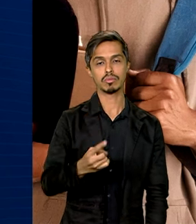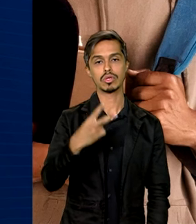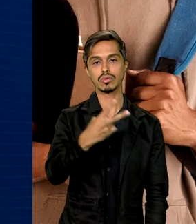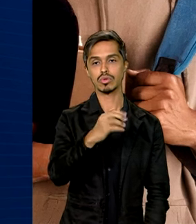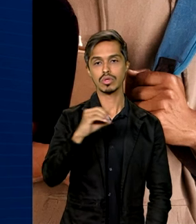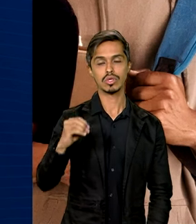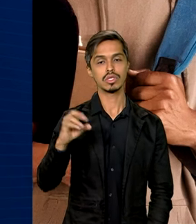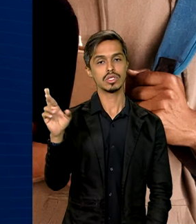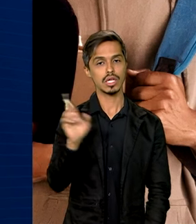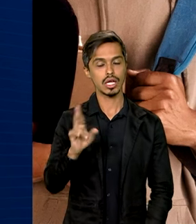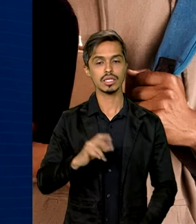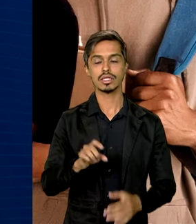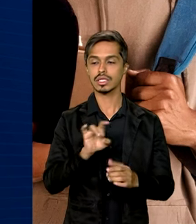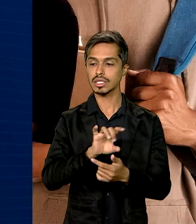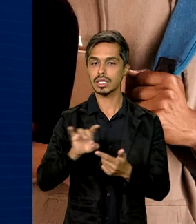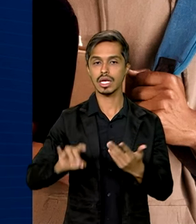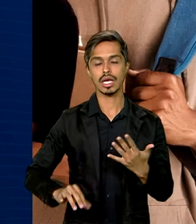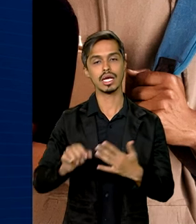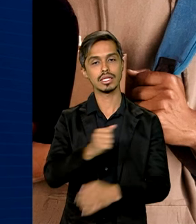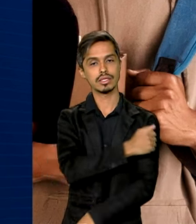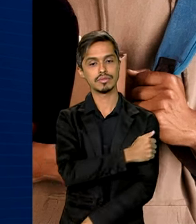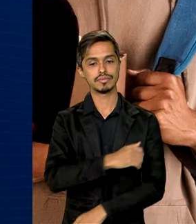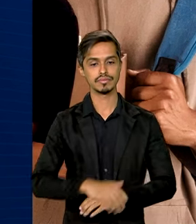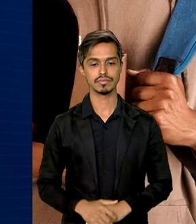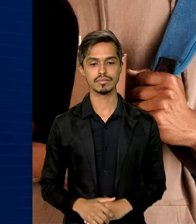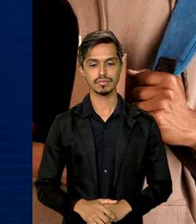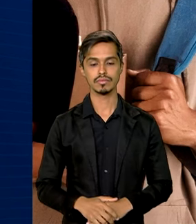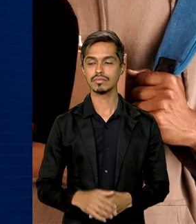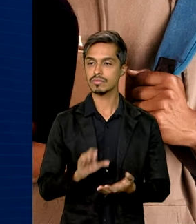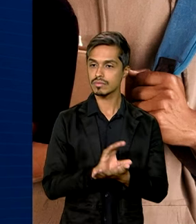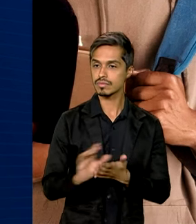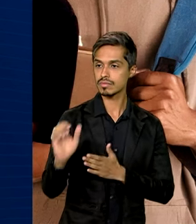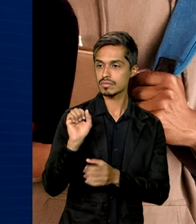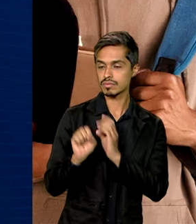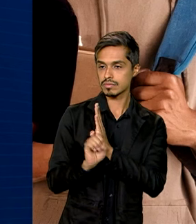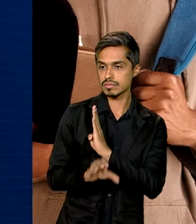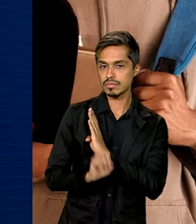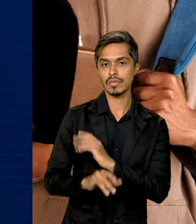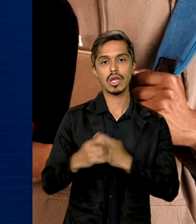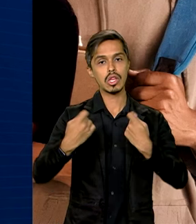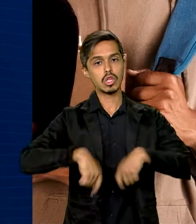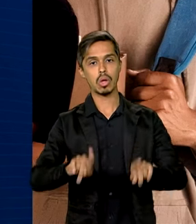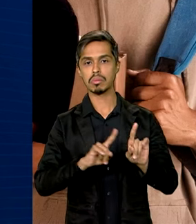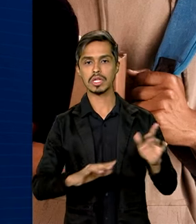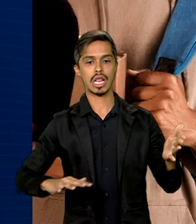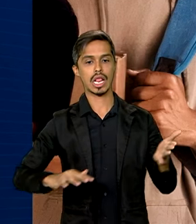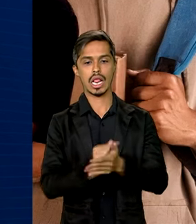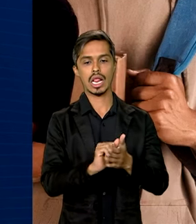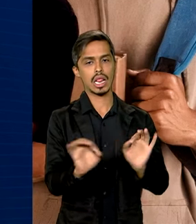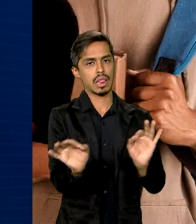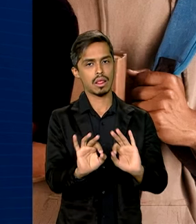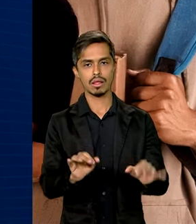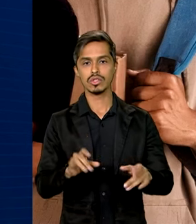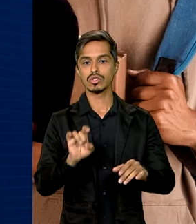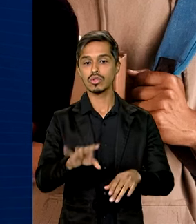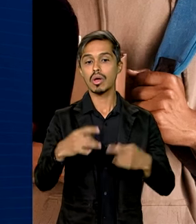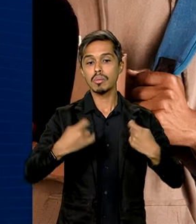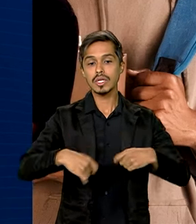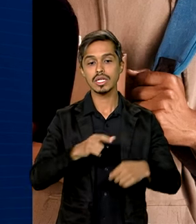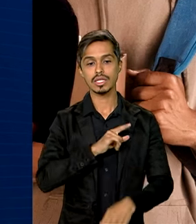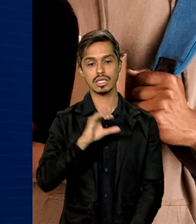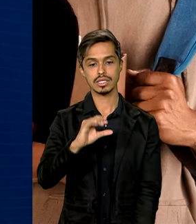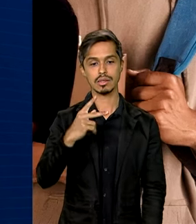mil e 200 reais por aluno. Para receber o benefício, não precisa fazer qualquer cadastro. Basta ter